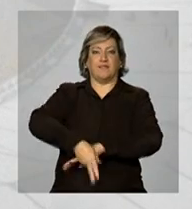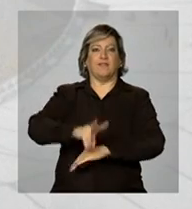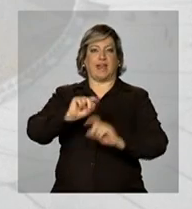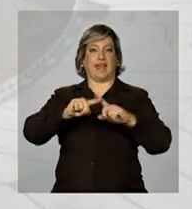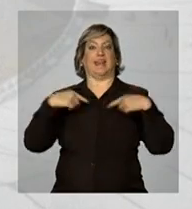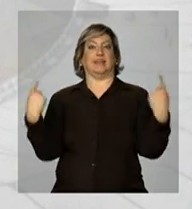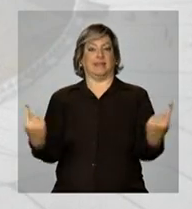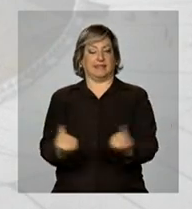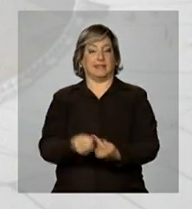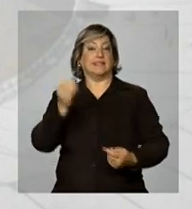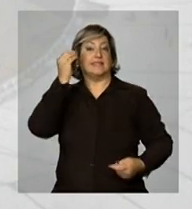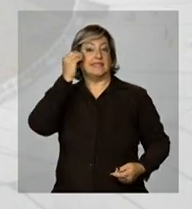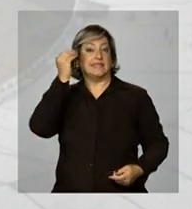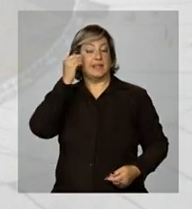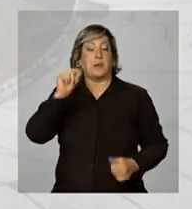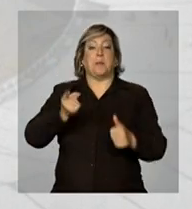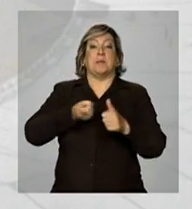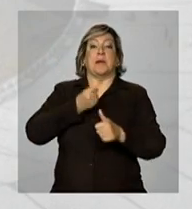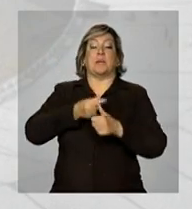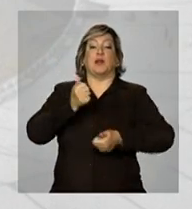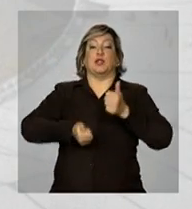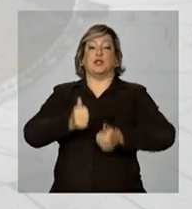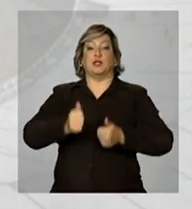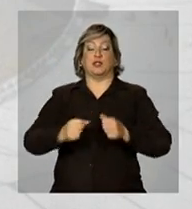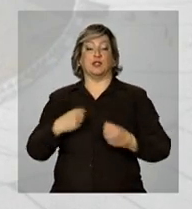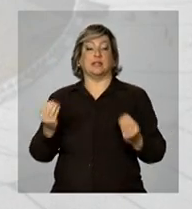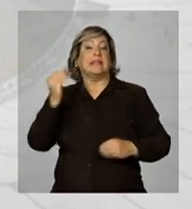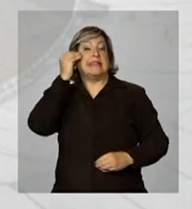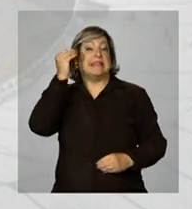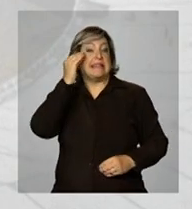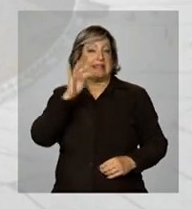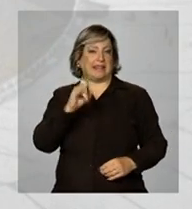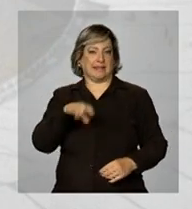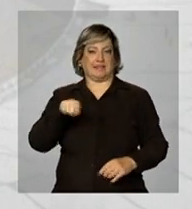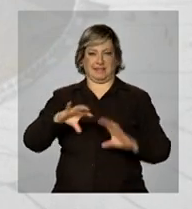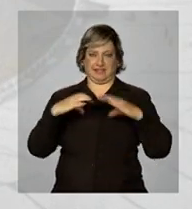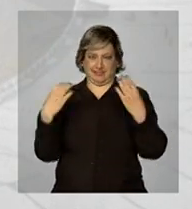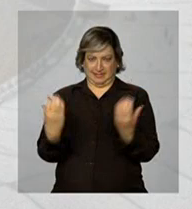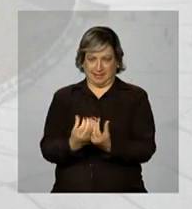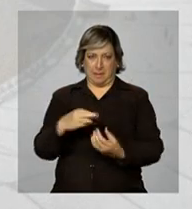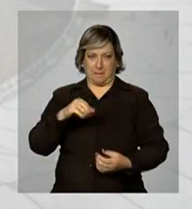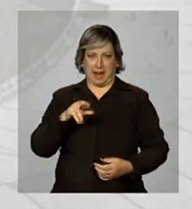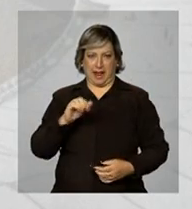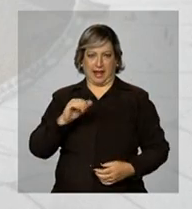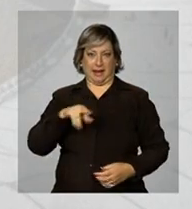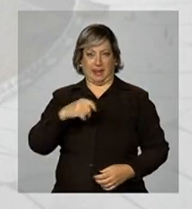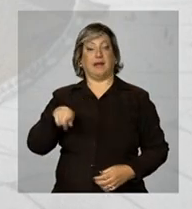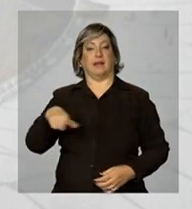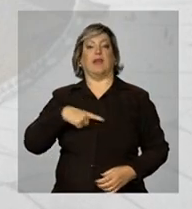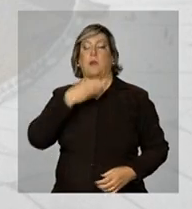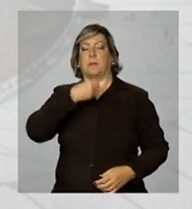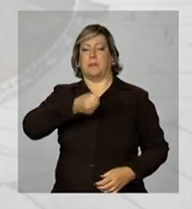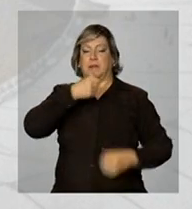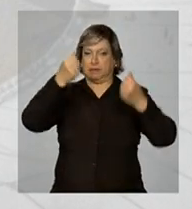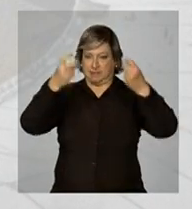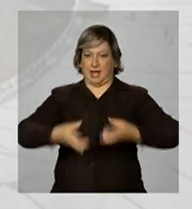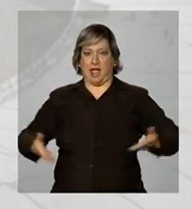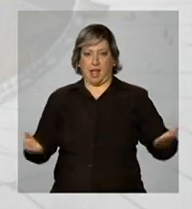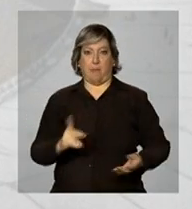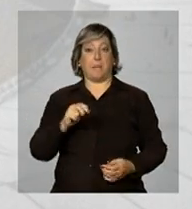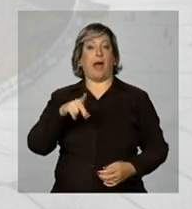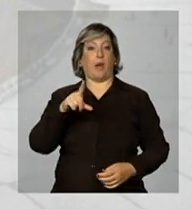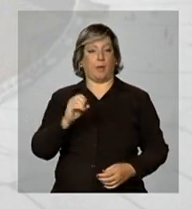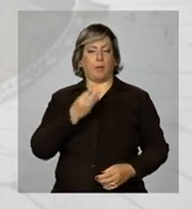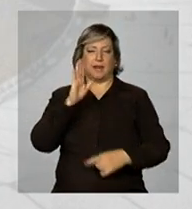cerimônia e assistir ao primeiro jogo teste do estádio. O repórter Paulo La Sálvia tem as informações ao vivo.